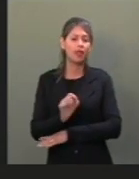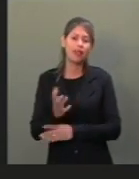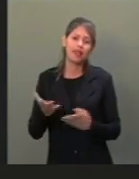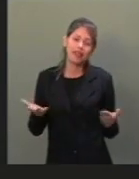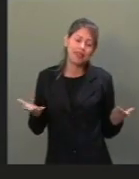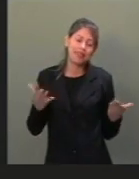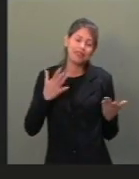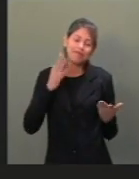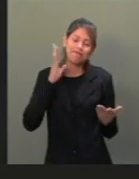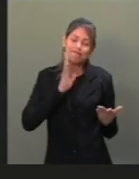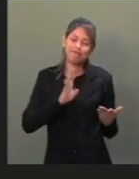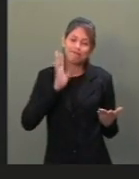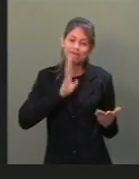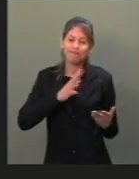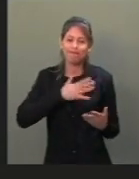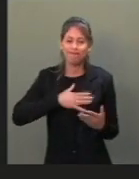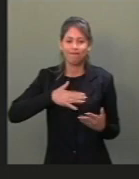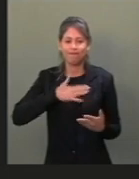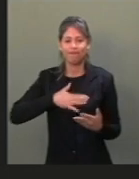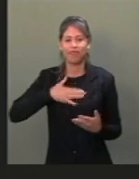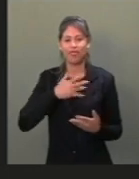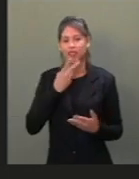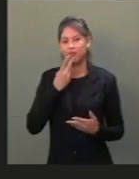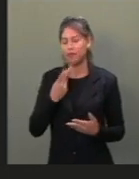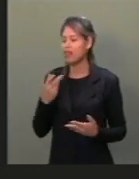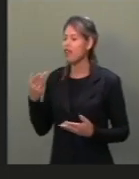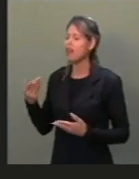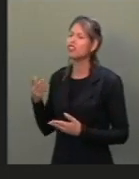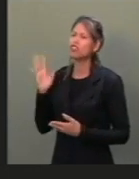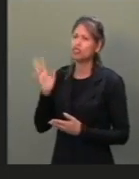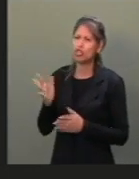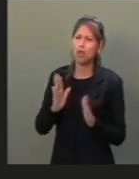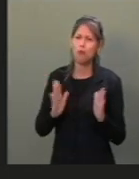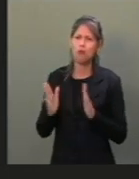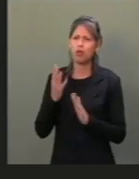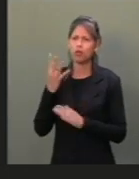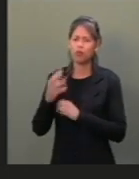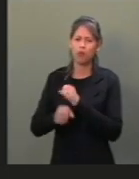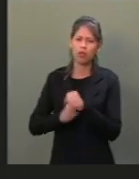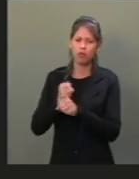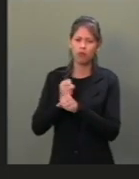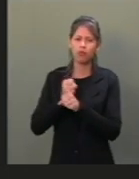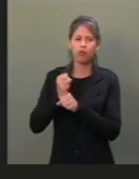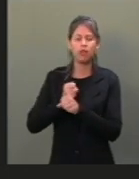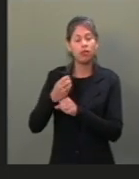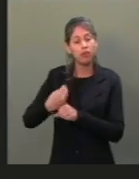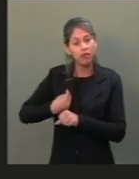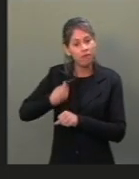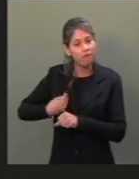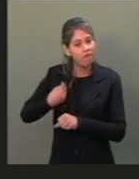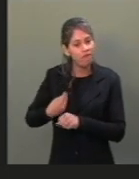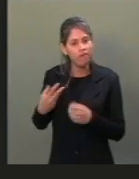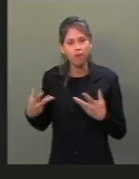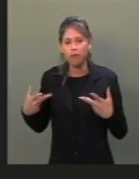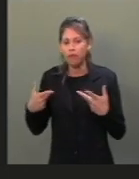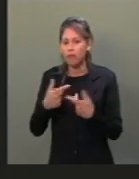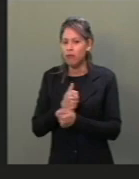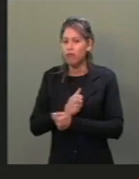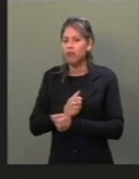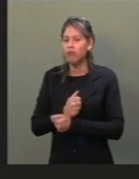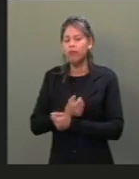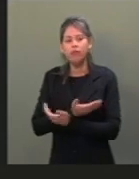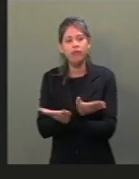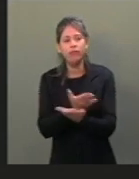Paul, né Jean? Acho que quatro anos aí de uma convivência incrível. Todos aí já expressaram